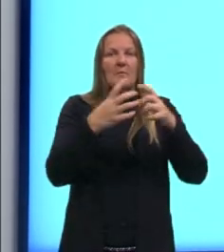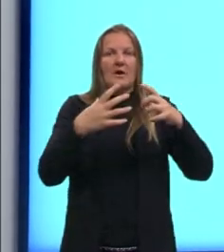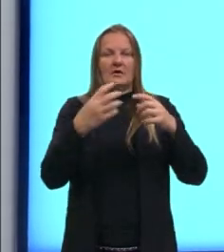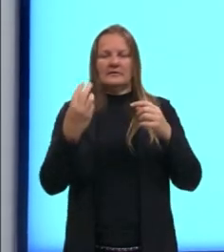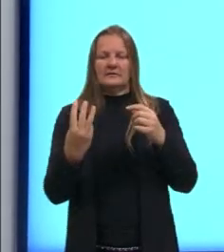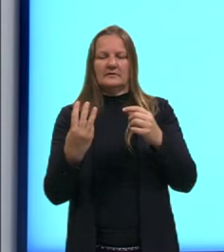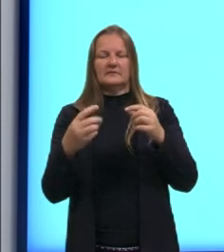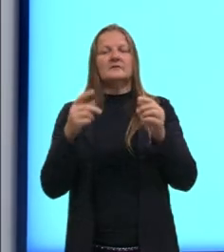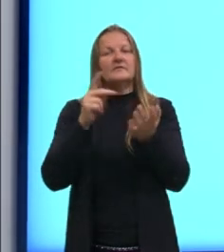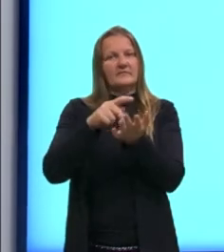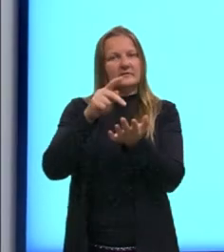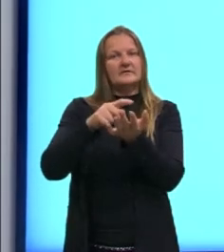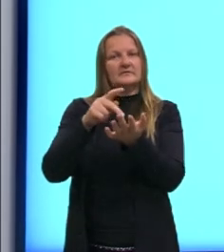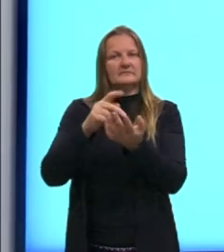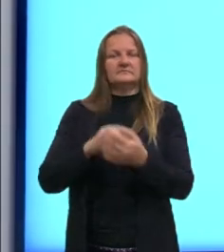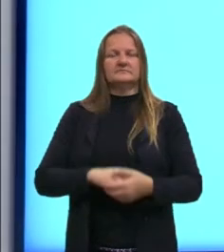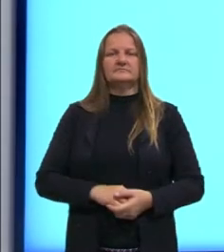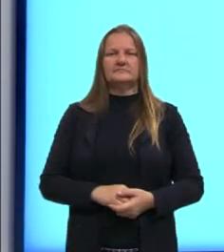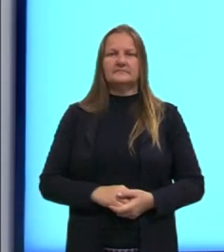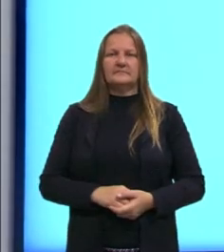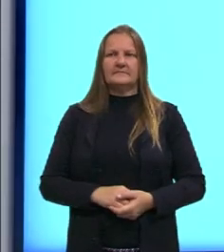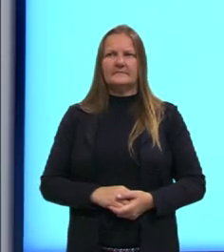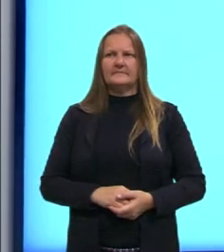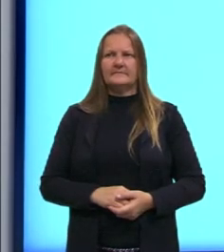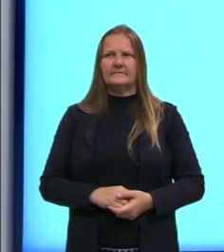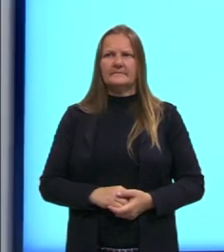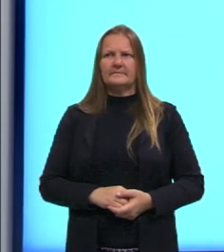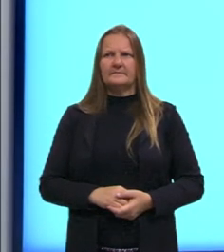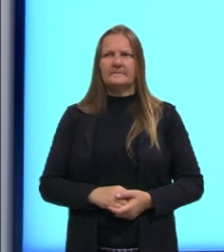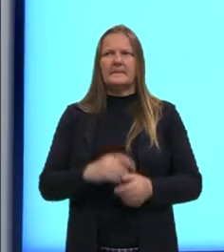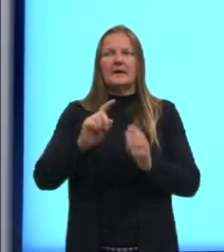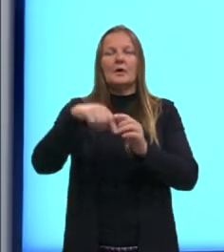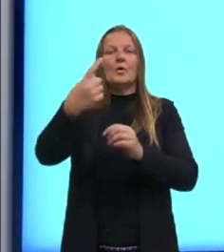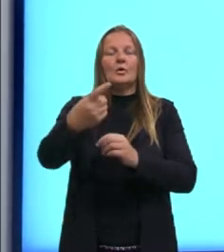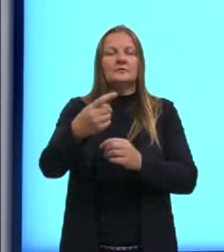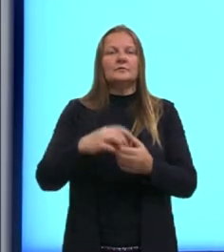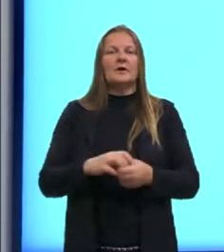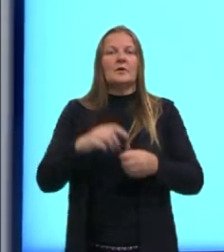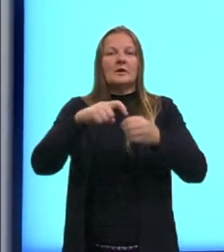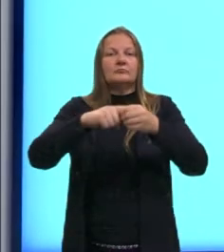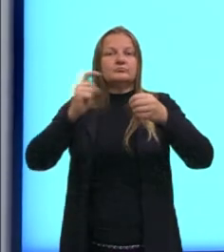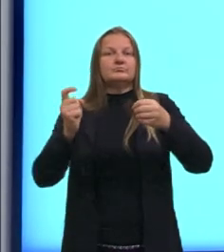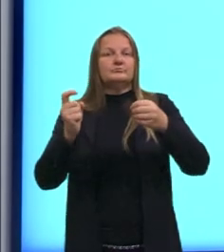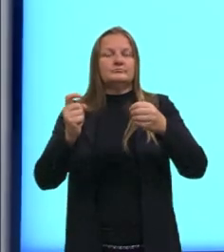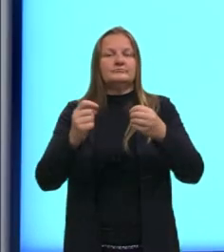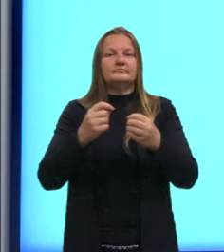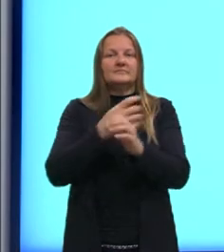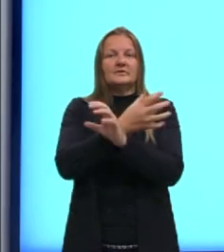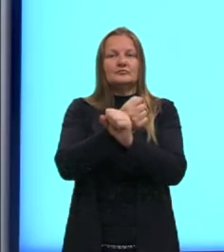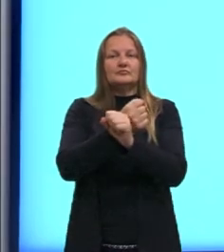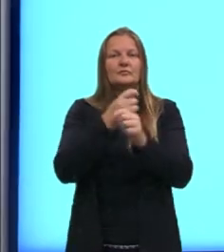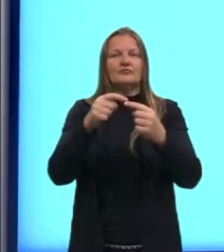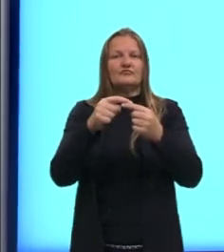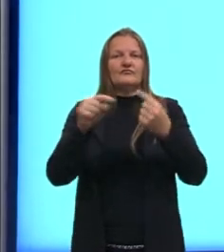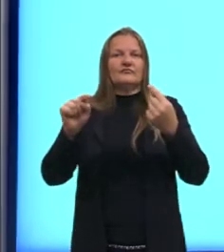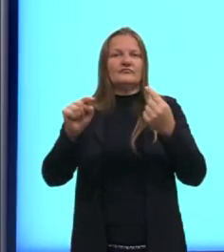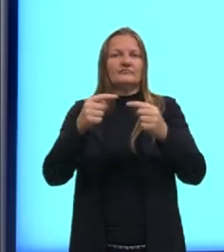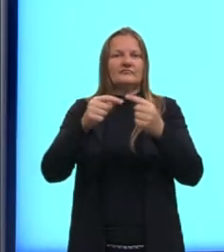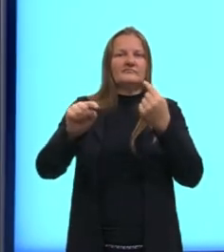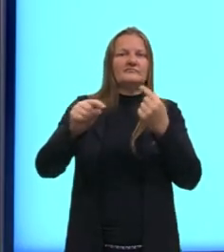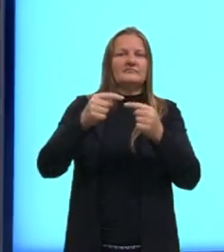três também seja verdadeiro. A próxima, o próximo conectivo é a disjunção, é o OU.